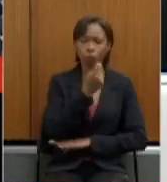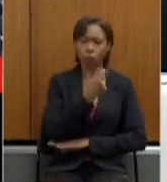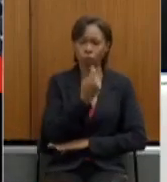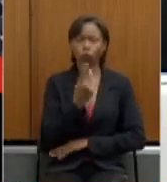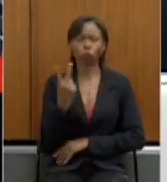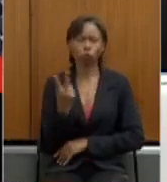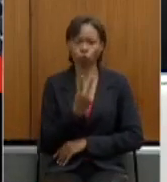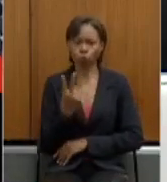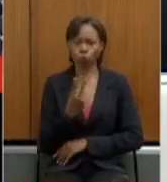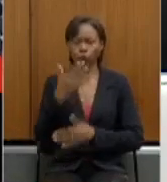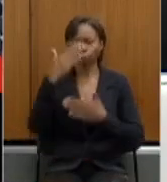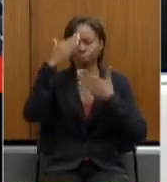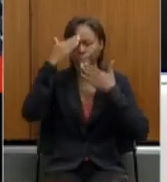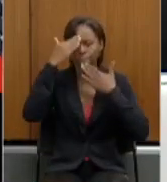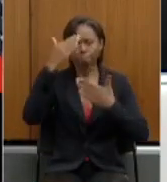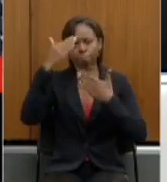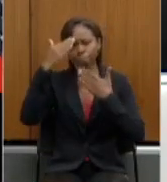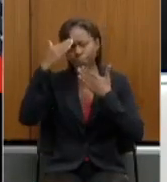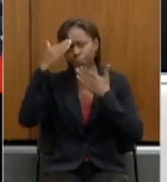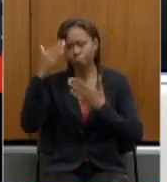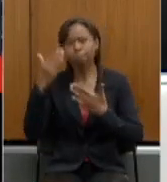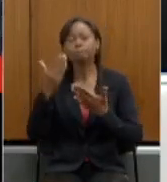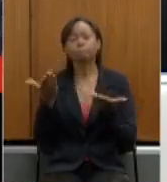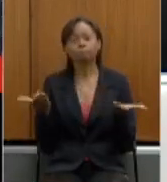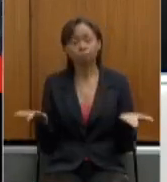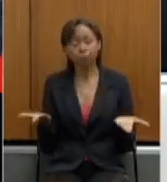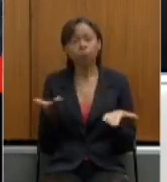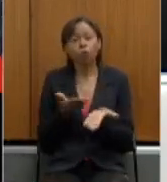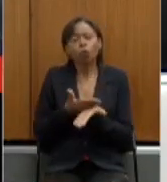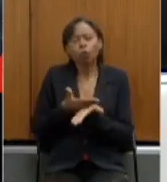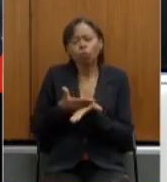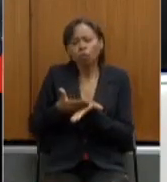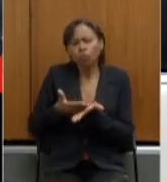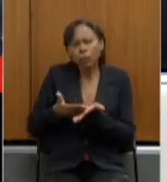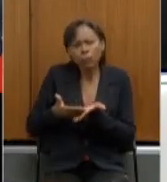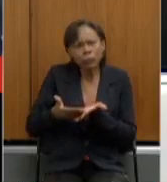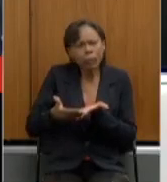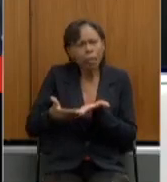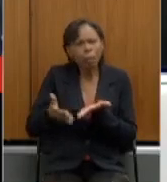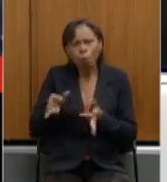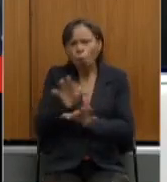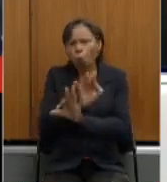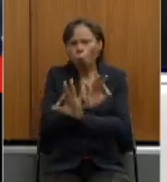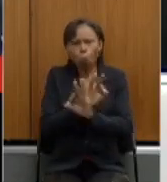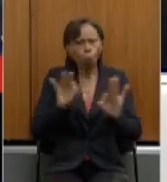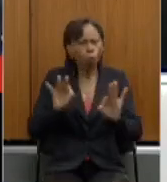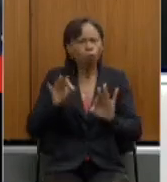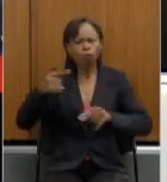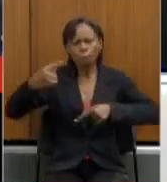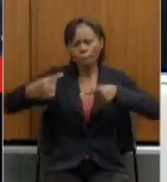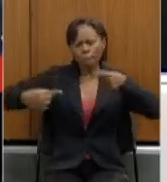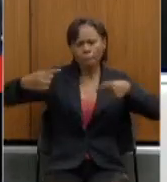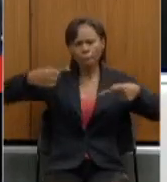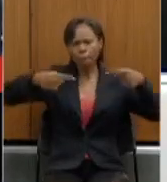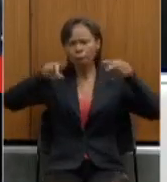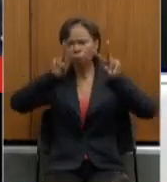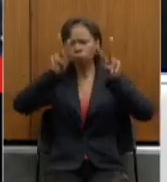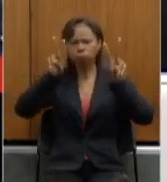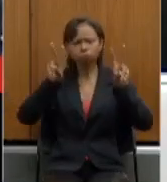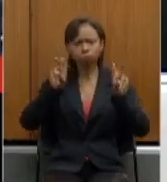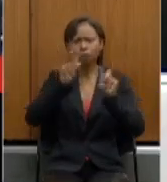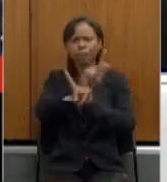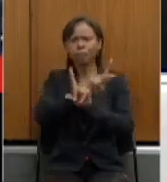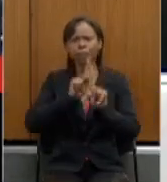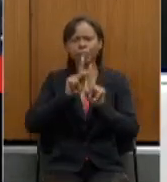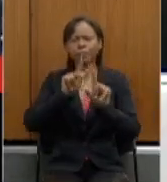agradeço muito começamos em alto nível a nossa discussão dos temas da